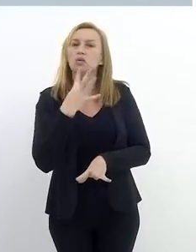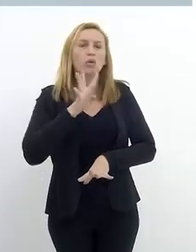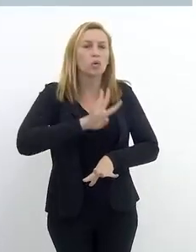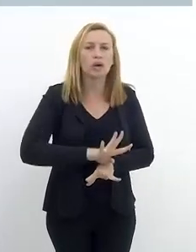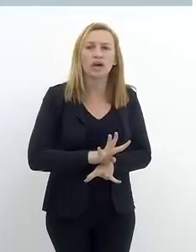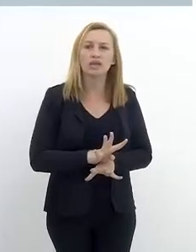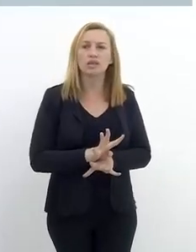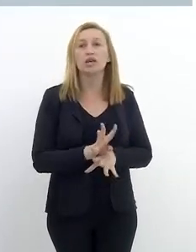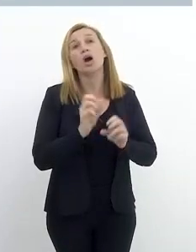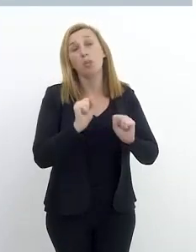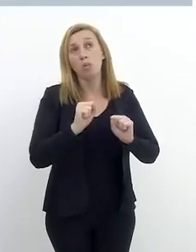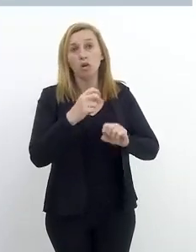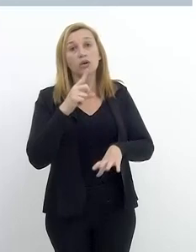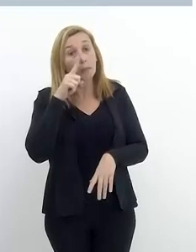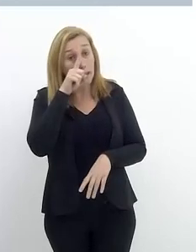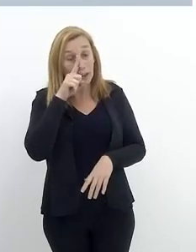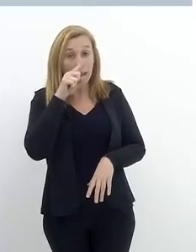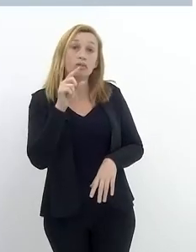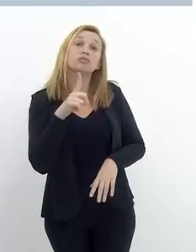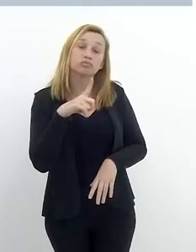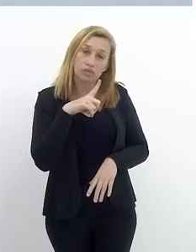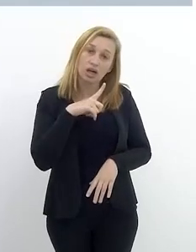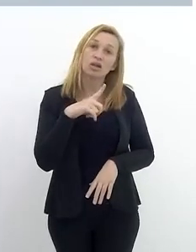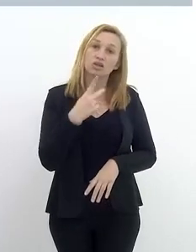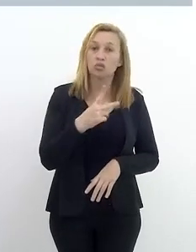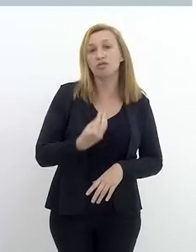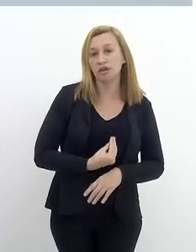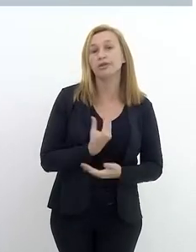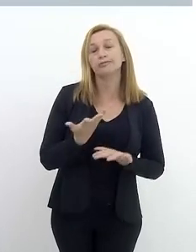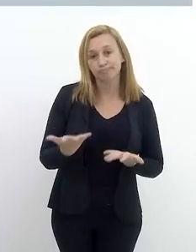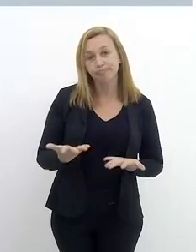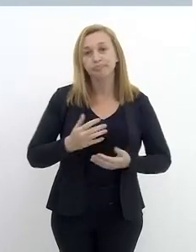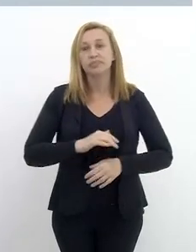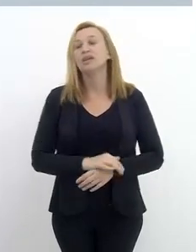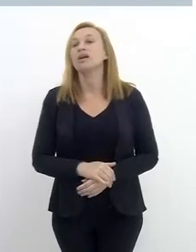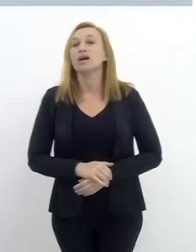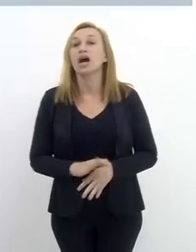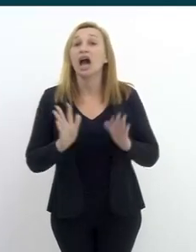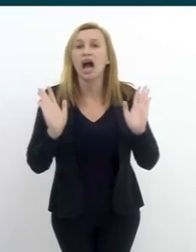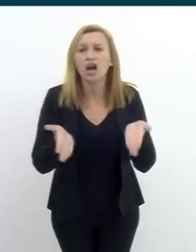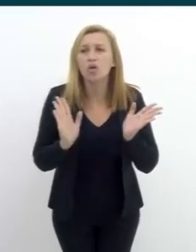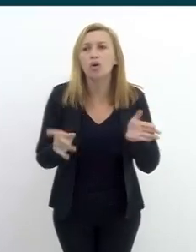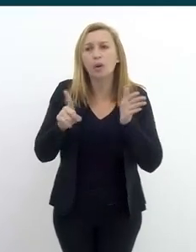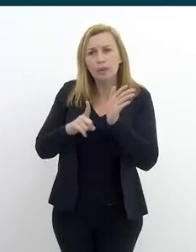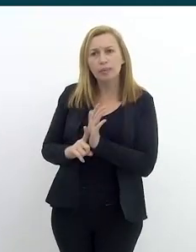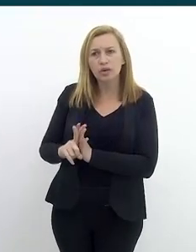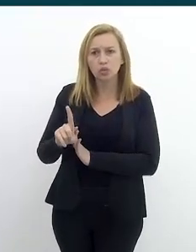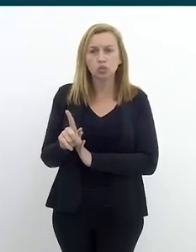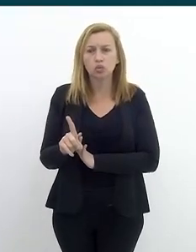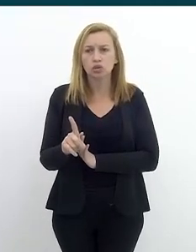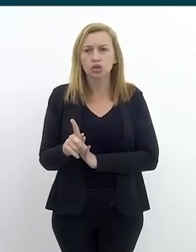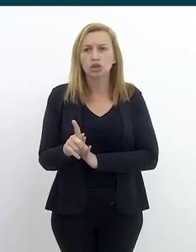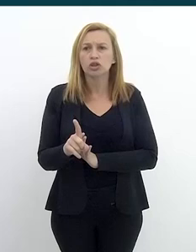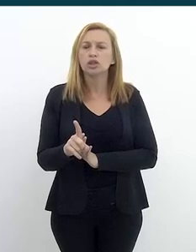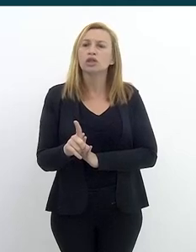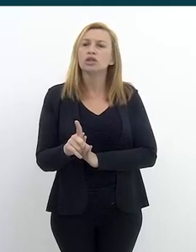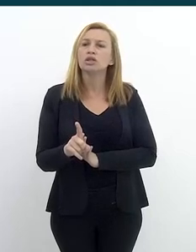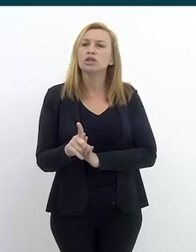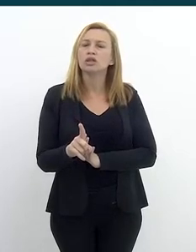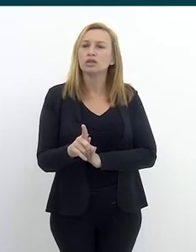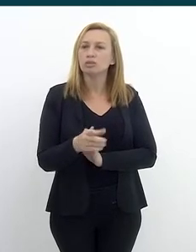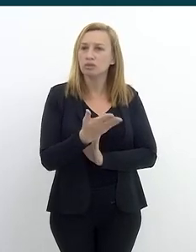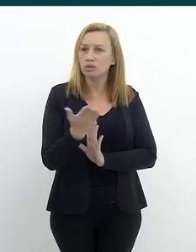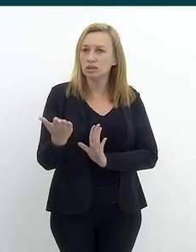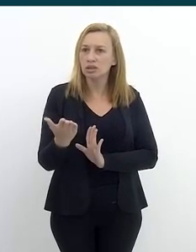contato através da internet e que pode estar representando um risco à segurança desse adolescente. Agora, a pergunta que eu jogo aqui na